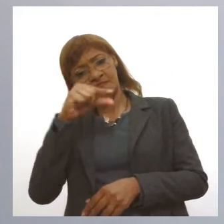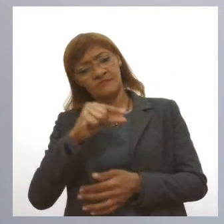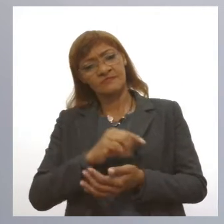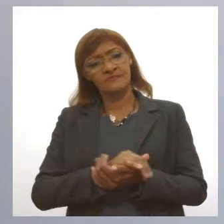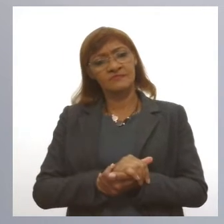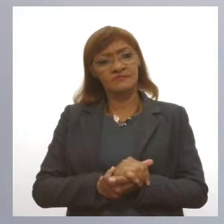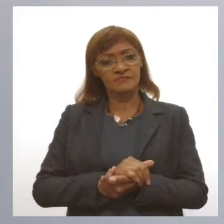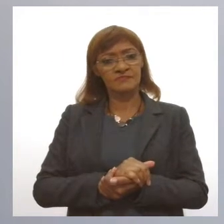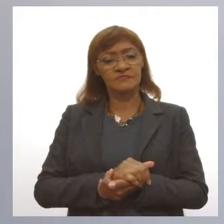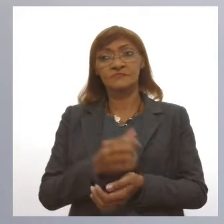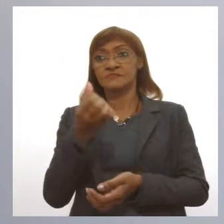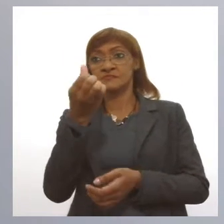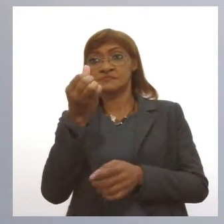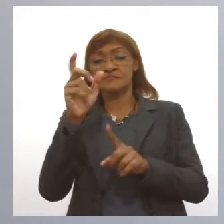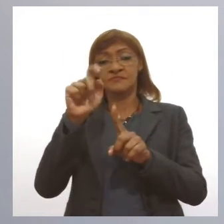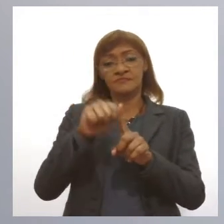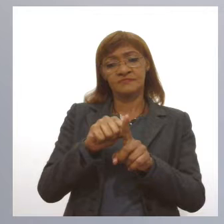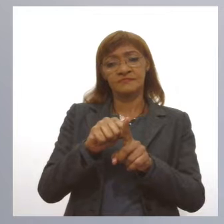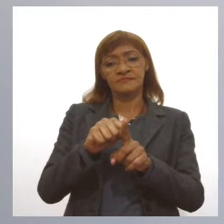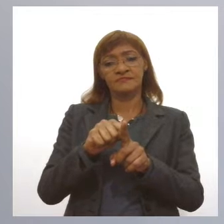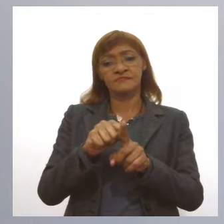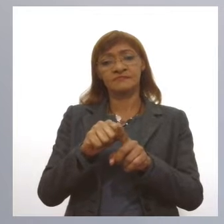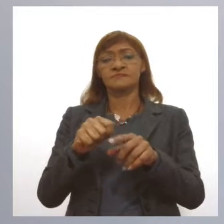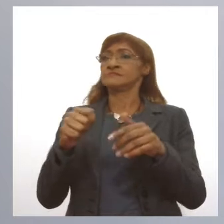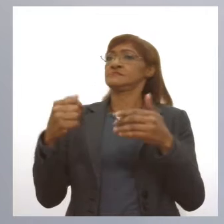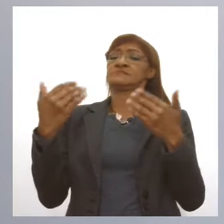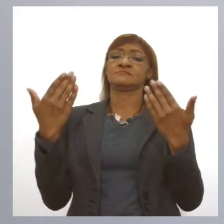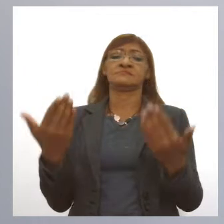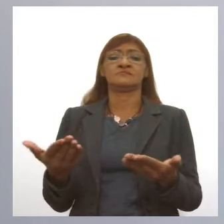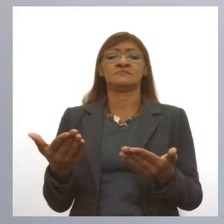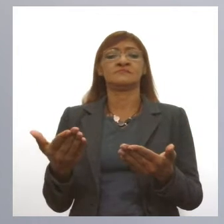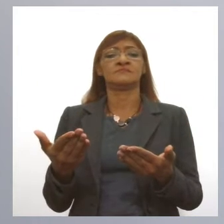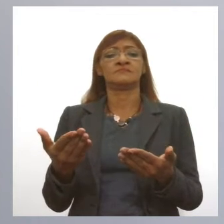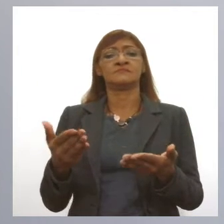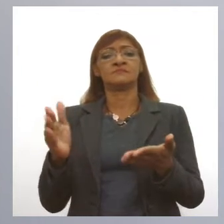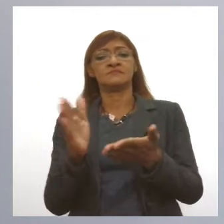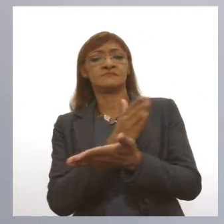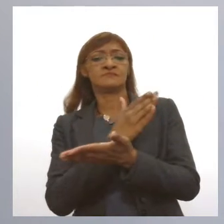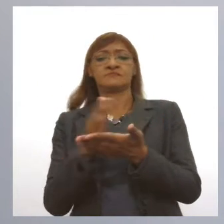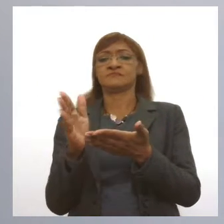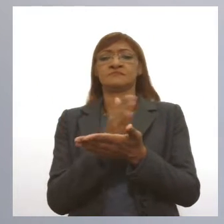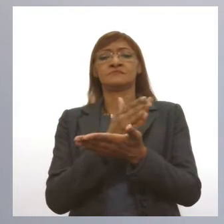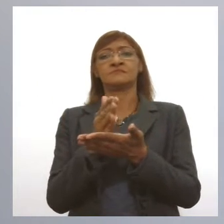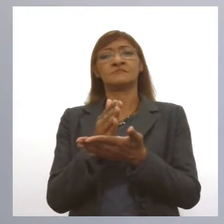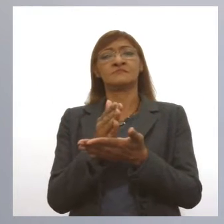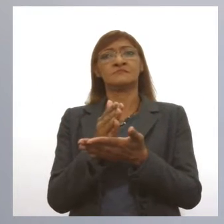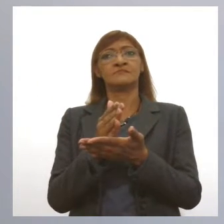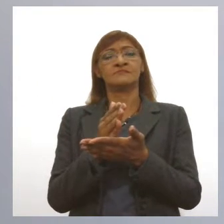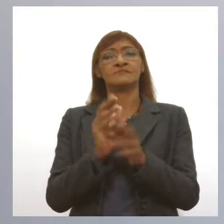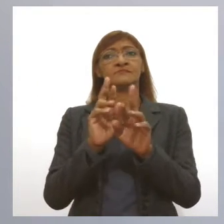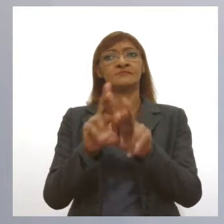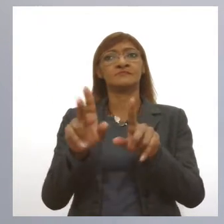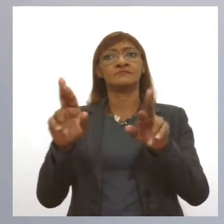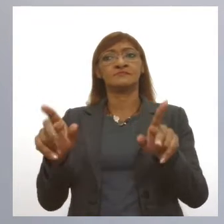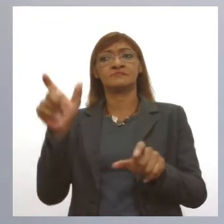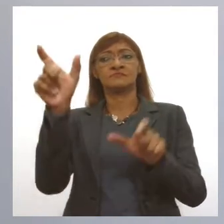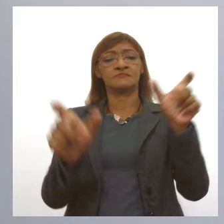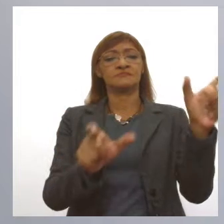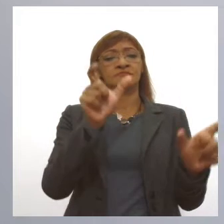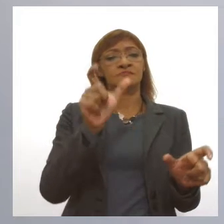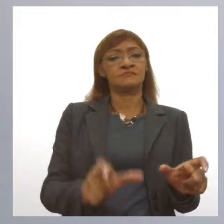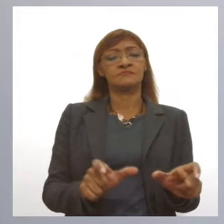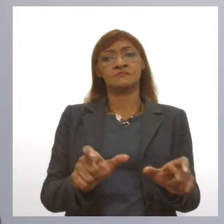né? Seis meses, vamos dizer assim. Então, tem situações, cada gente tem uma situação diferente. Uns induzem